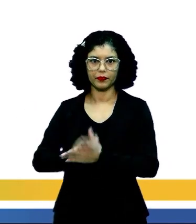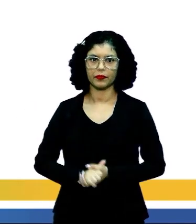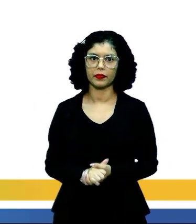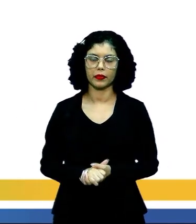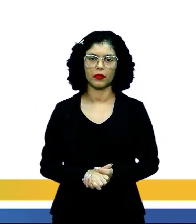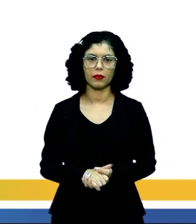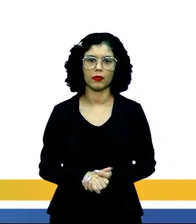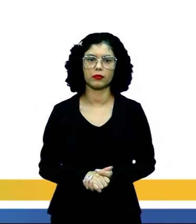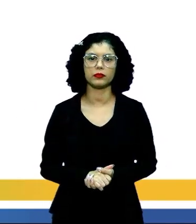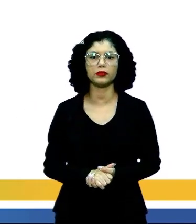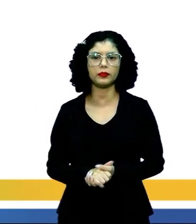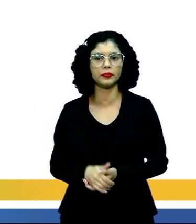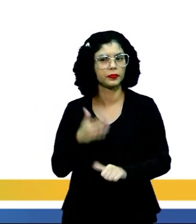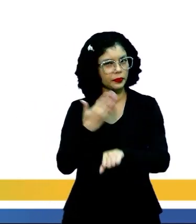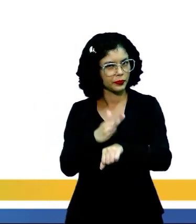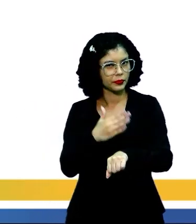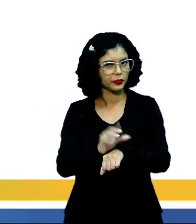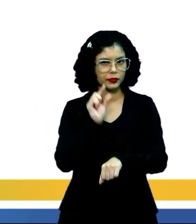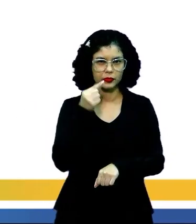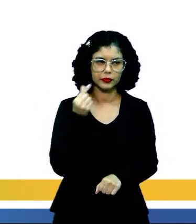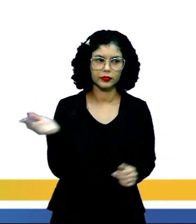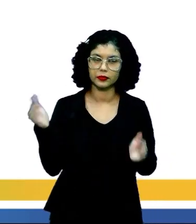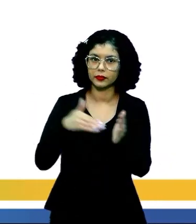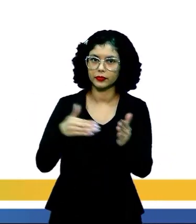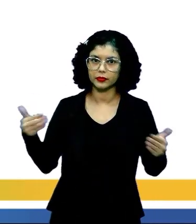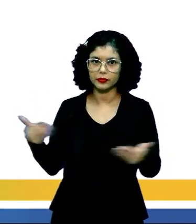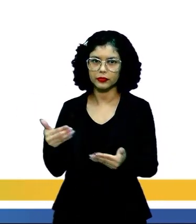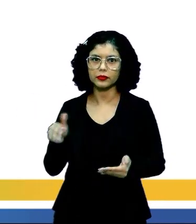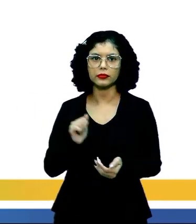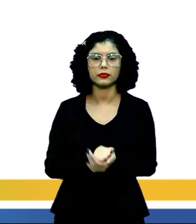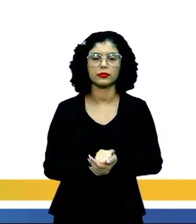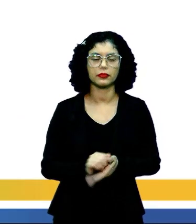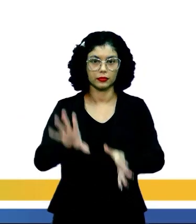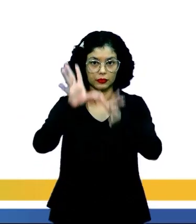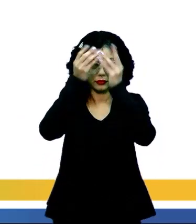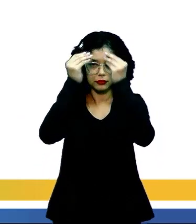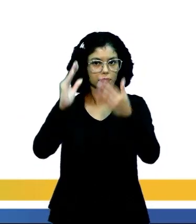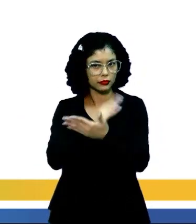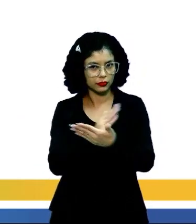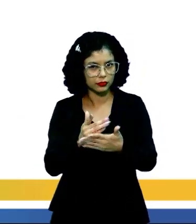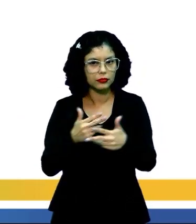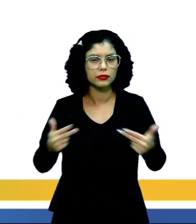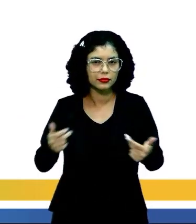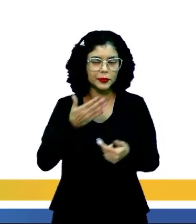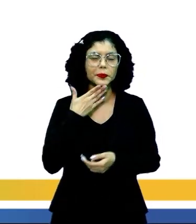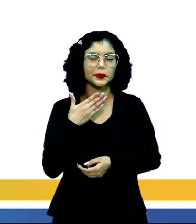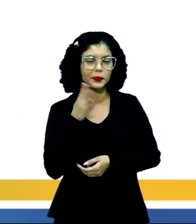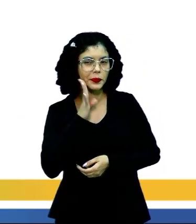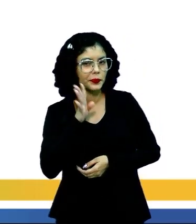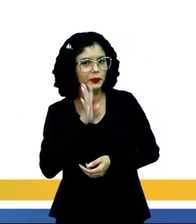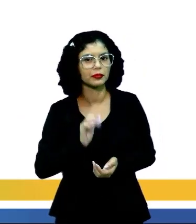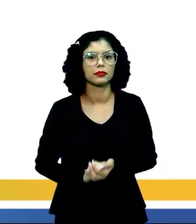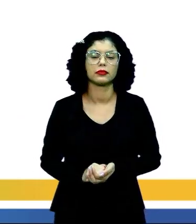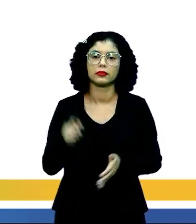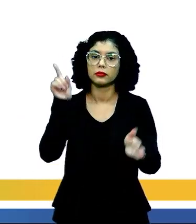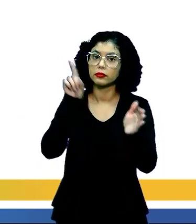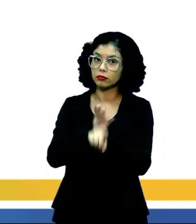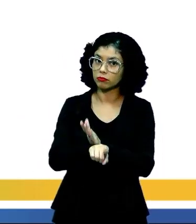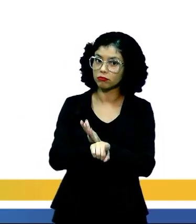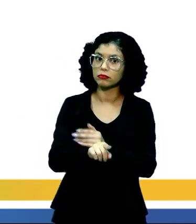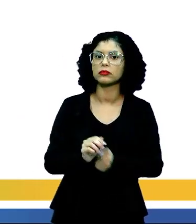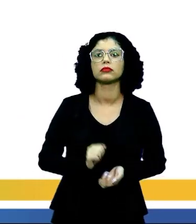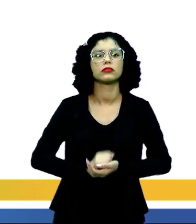Vamos lá? Vamos exercitar o que a gente viu até aqui, ver se ficou aí alguma coisinha na cabeça de vocês. Essa é uma questão